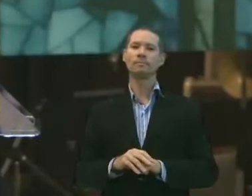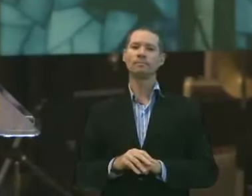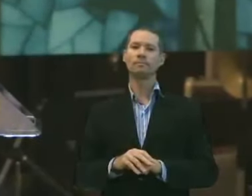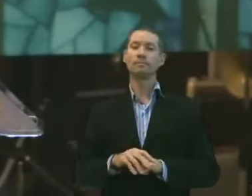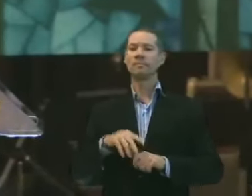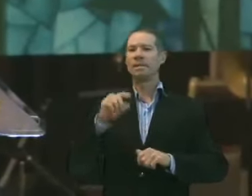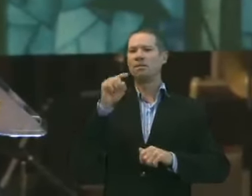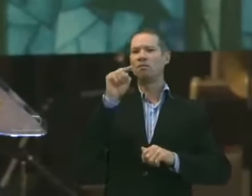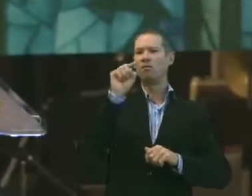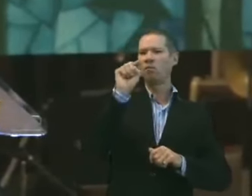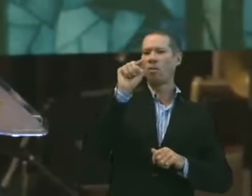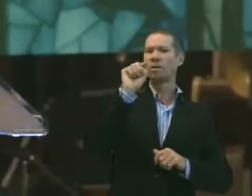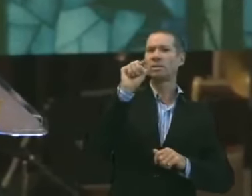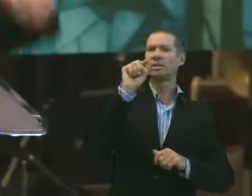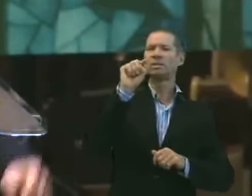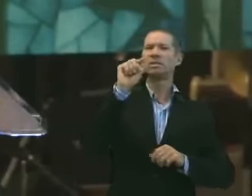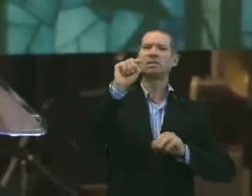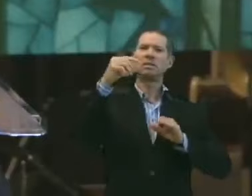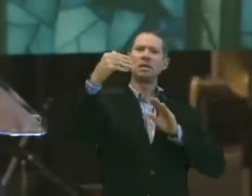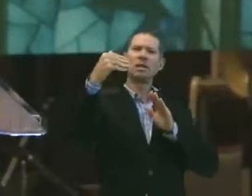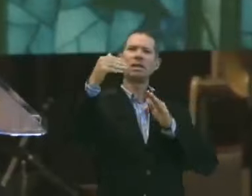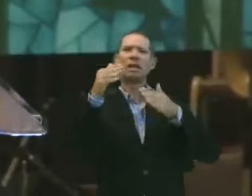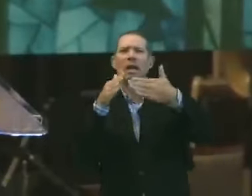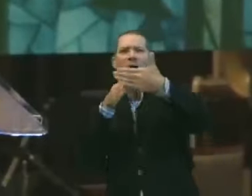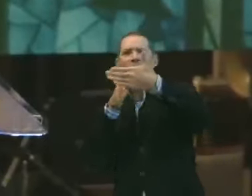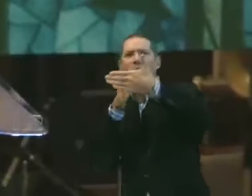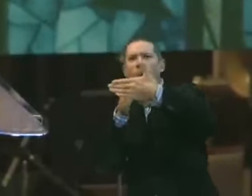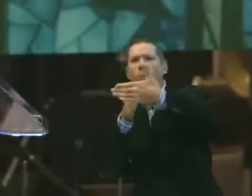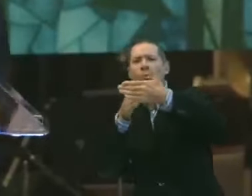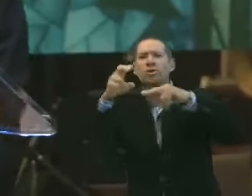Você que está lá na última cadeira. Você.